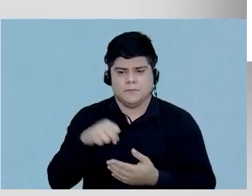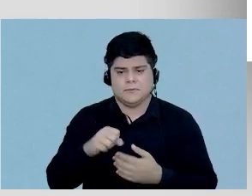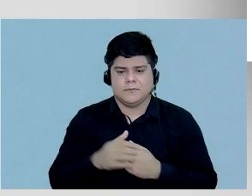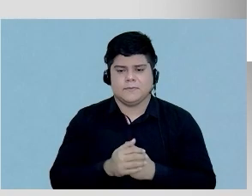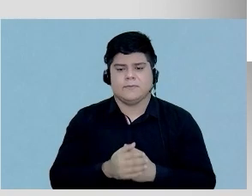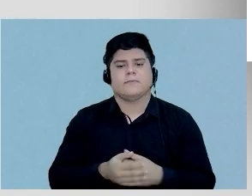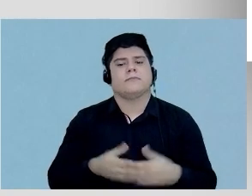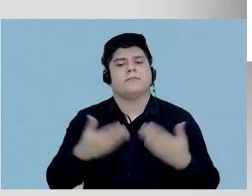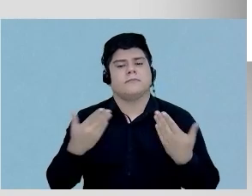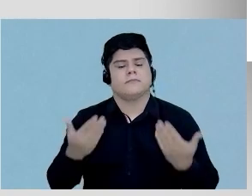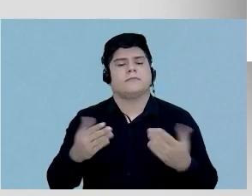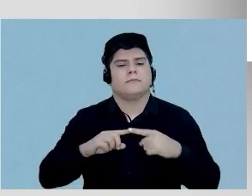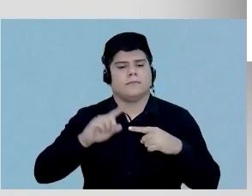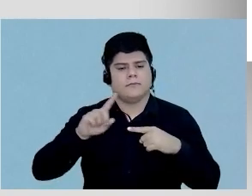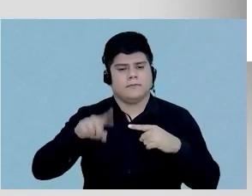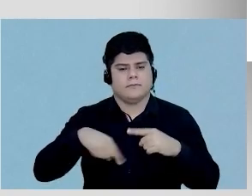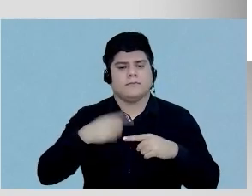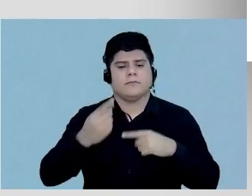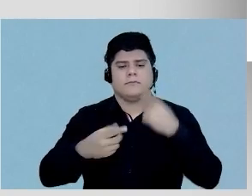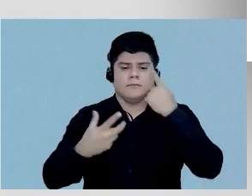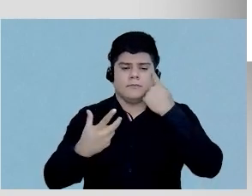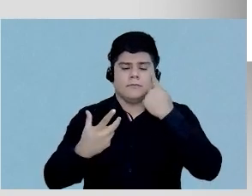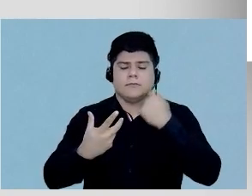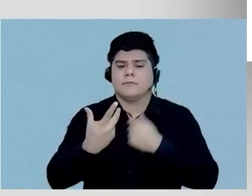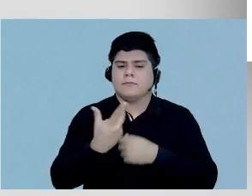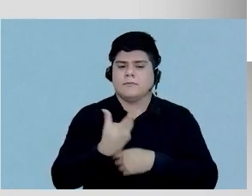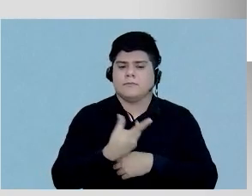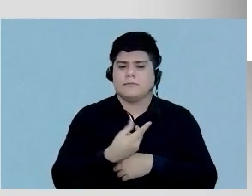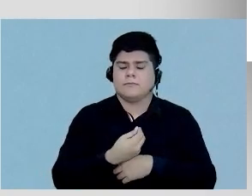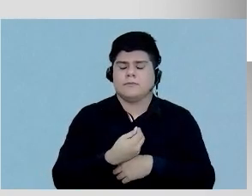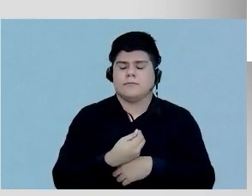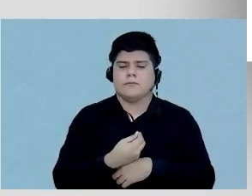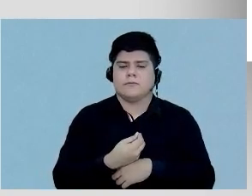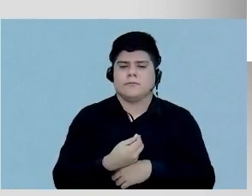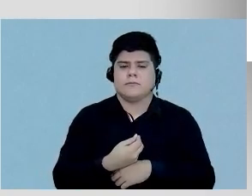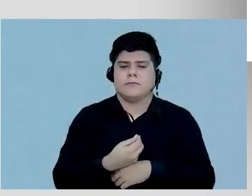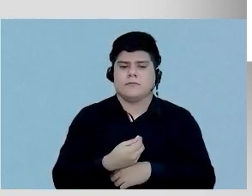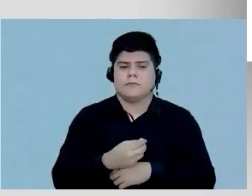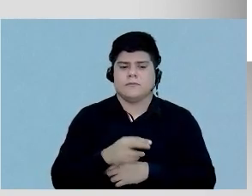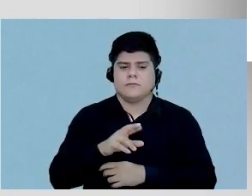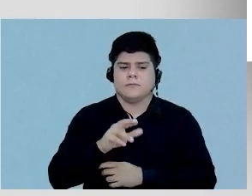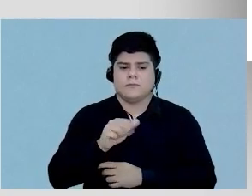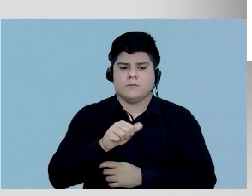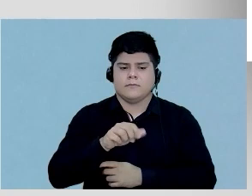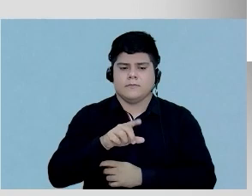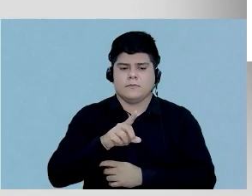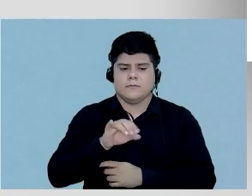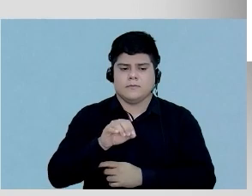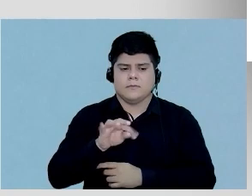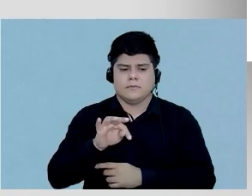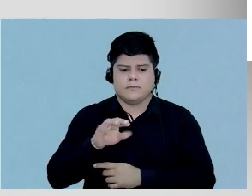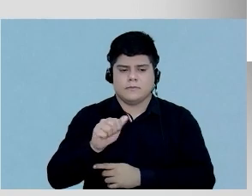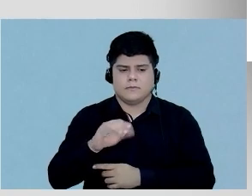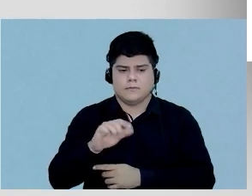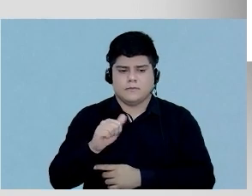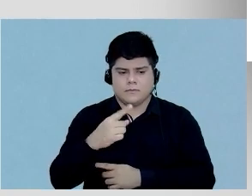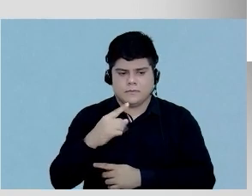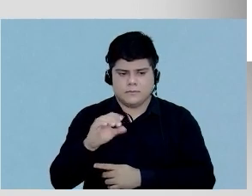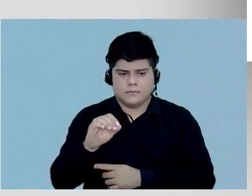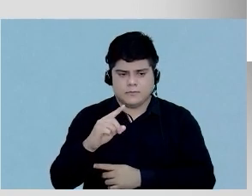Então, após a infusão do rádio traçador, né? A gente faz